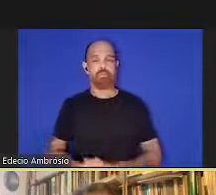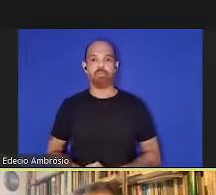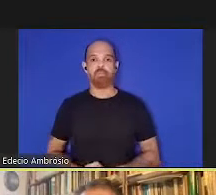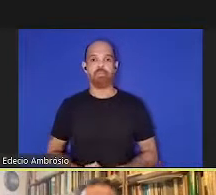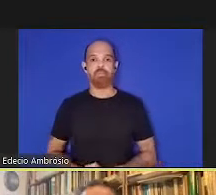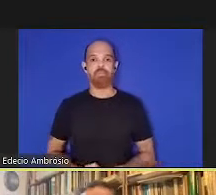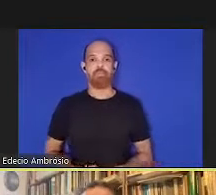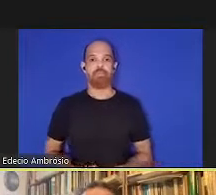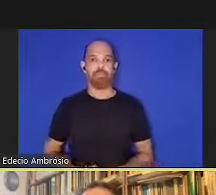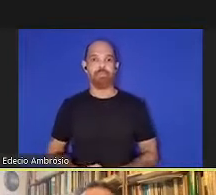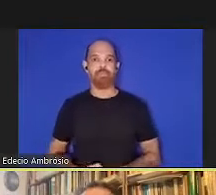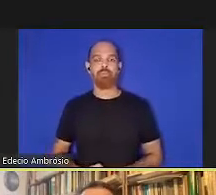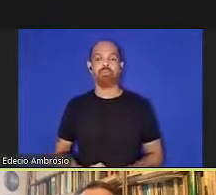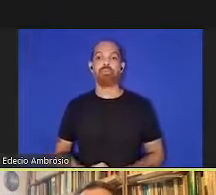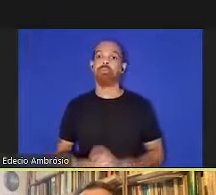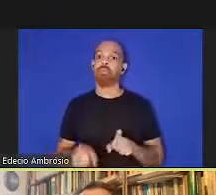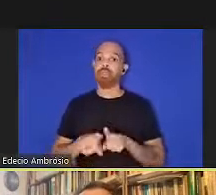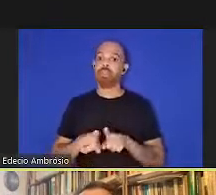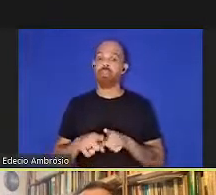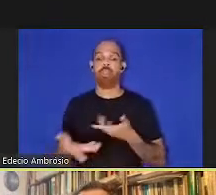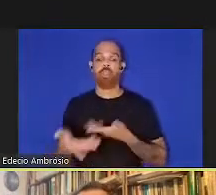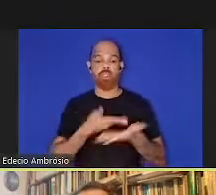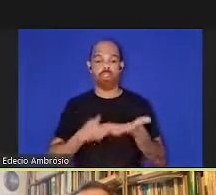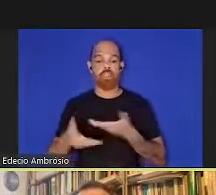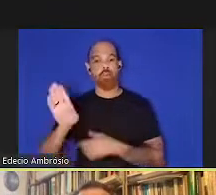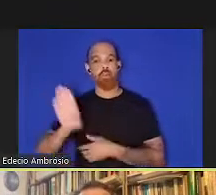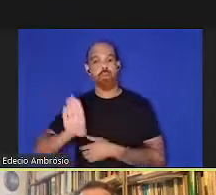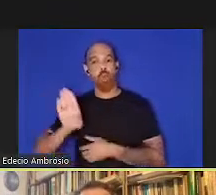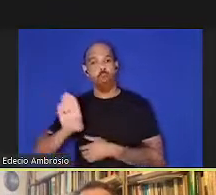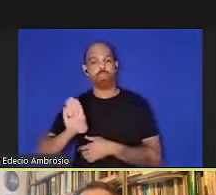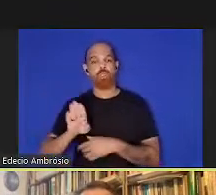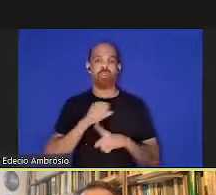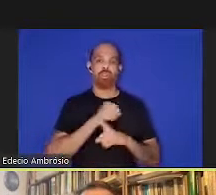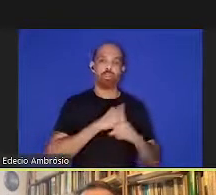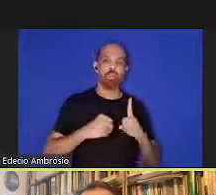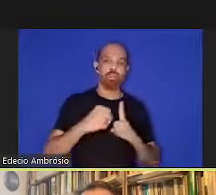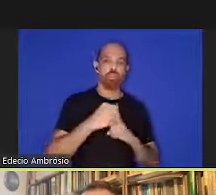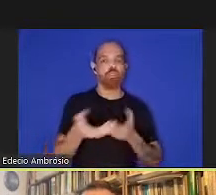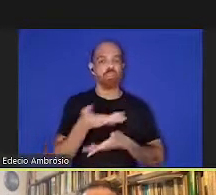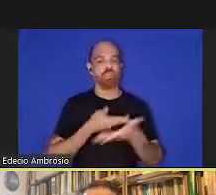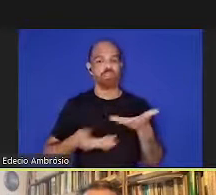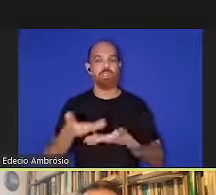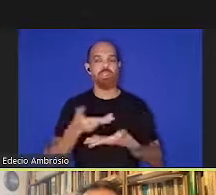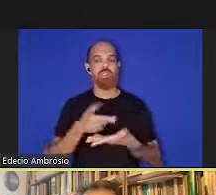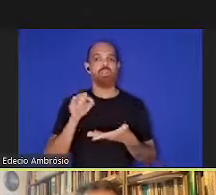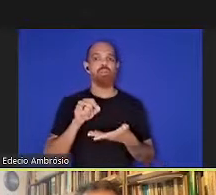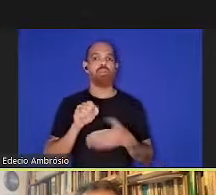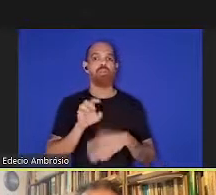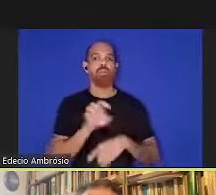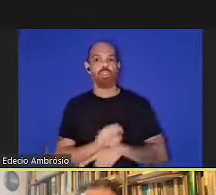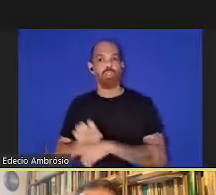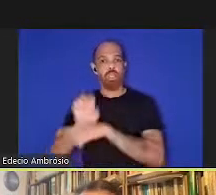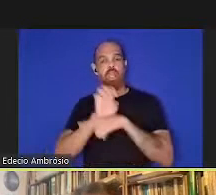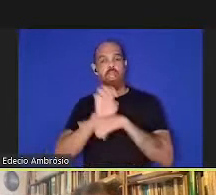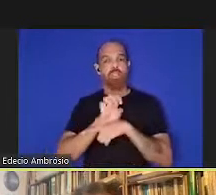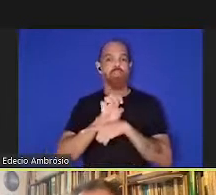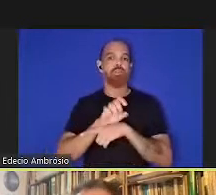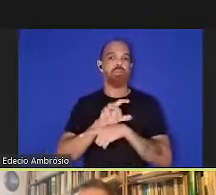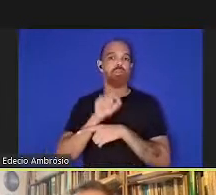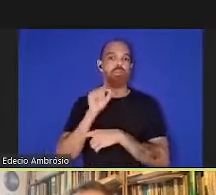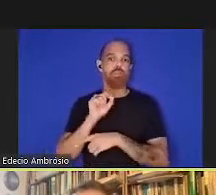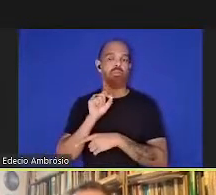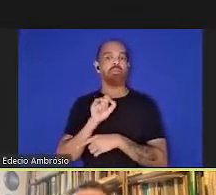Além das interações biológicas e sociais entre os Estados e as interações que